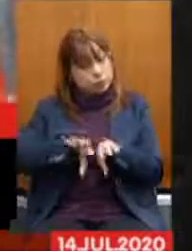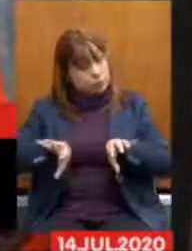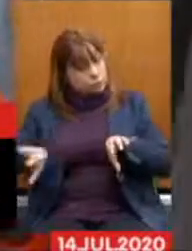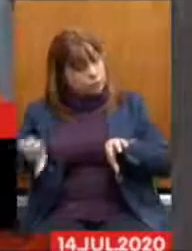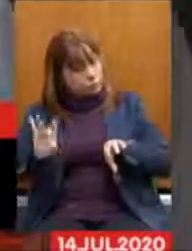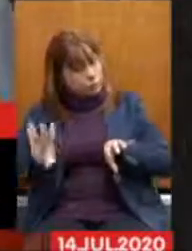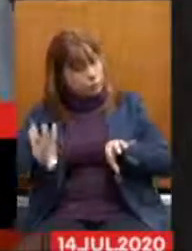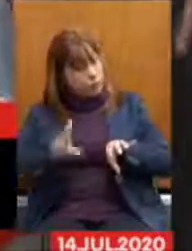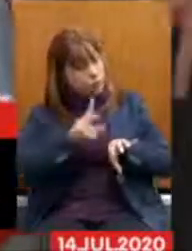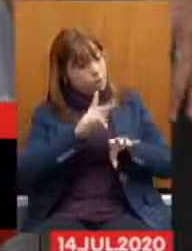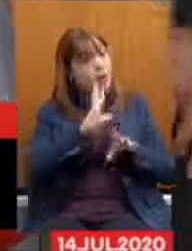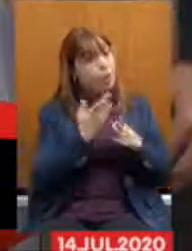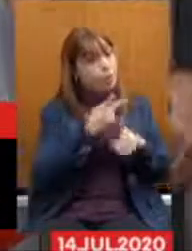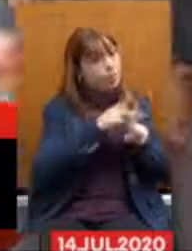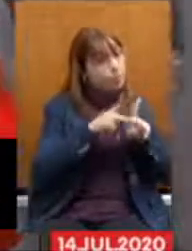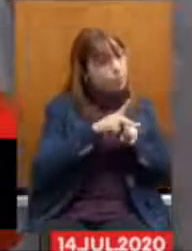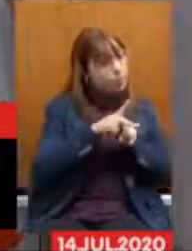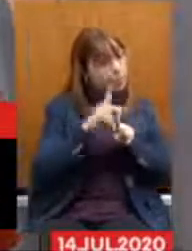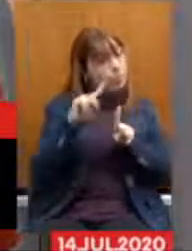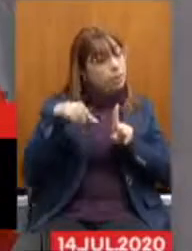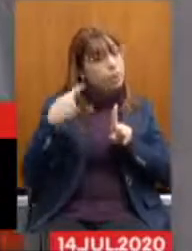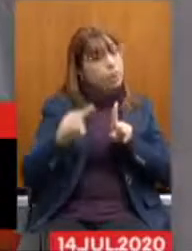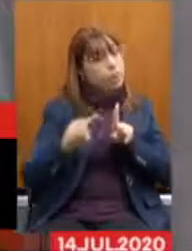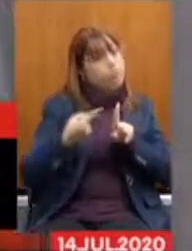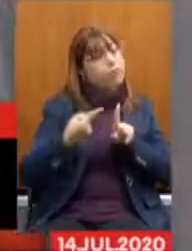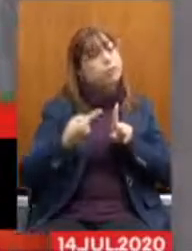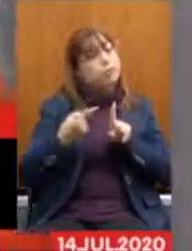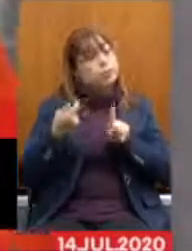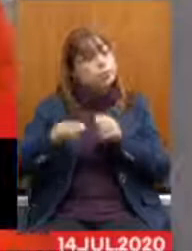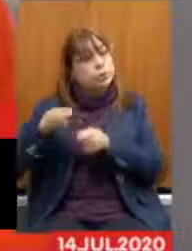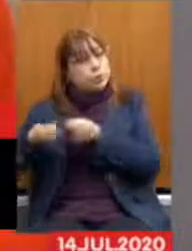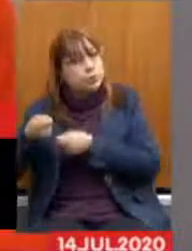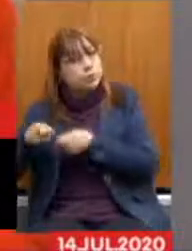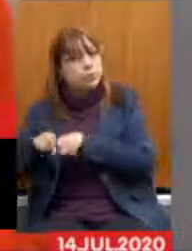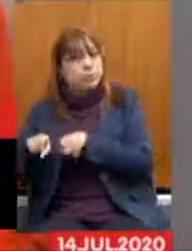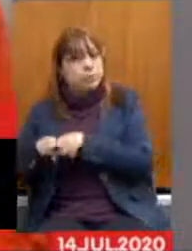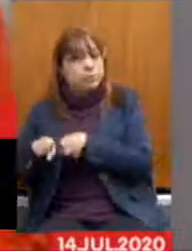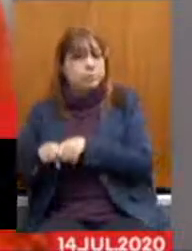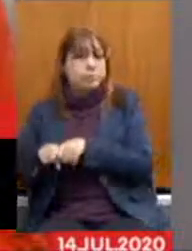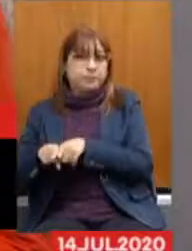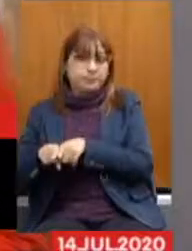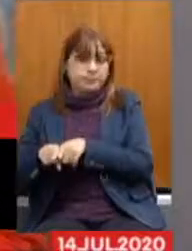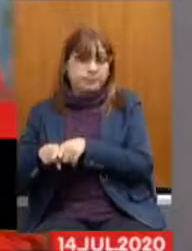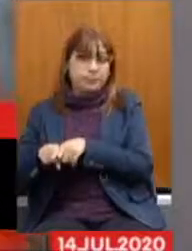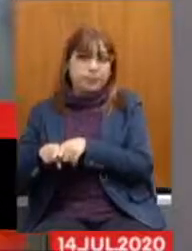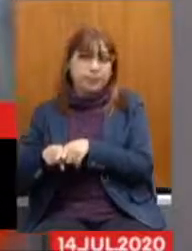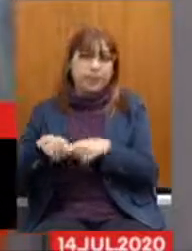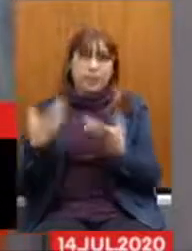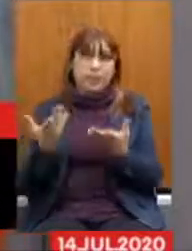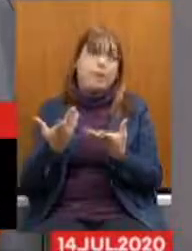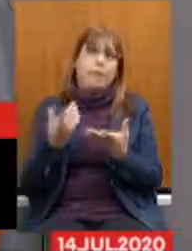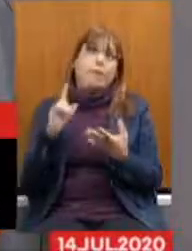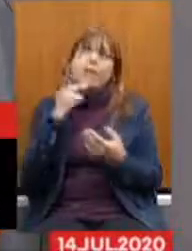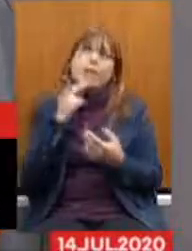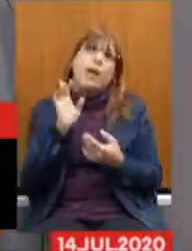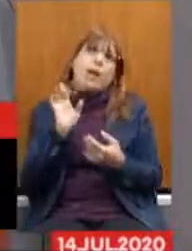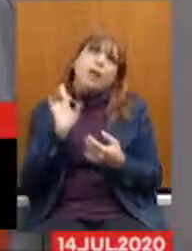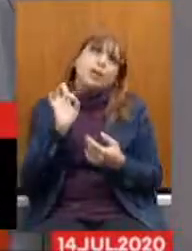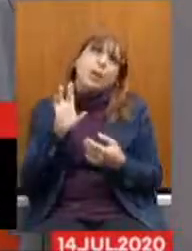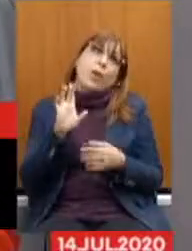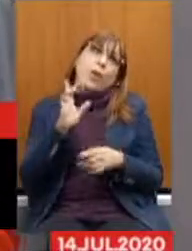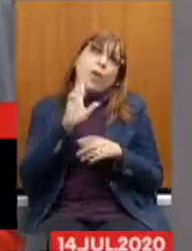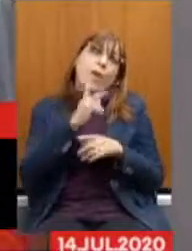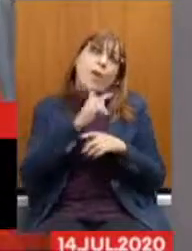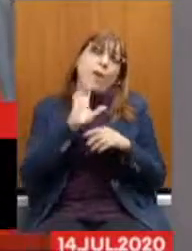permanece em tramitação aqui na casa. Acho que esse é um ponto importante para que depois a gente não fique com uma falta de expectativa de que só será a